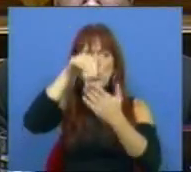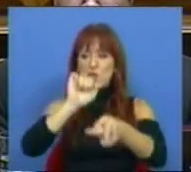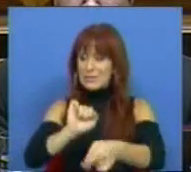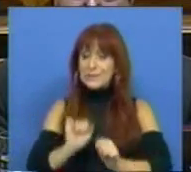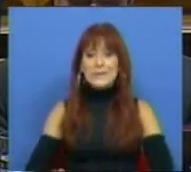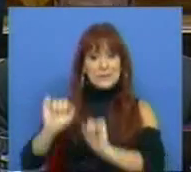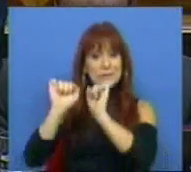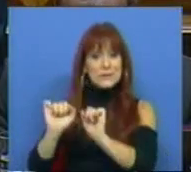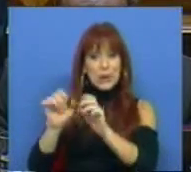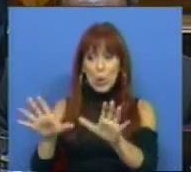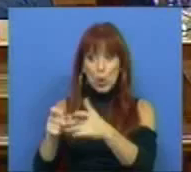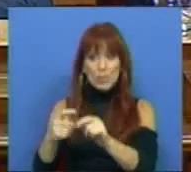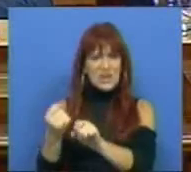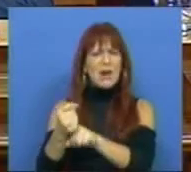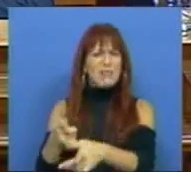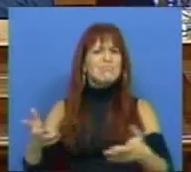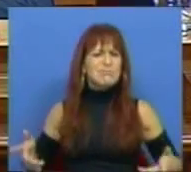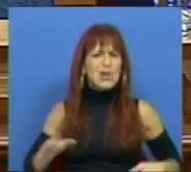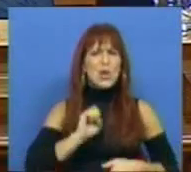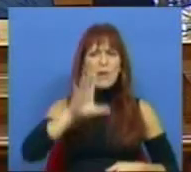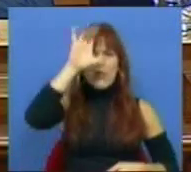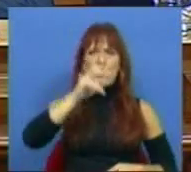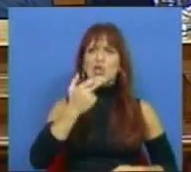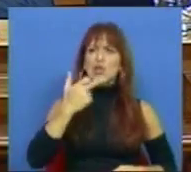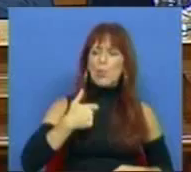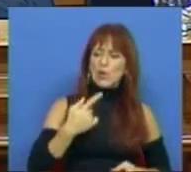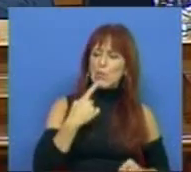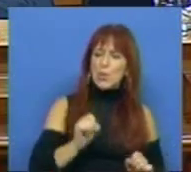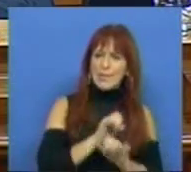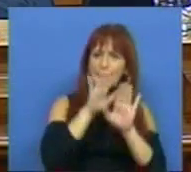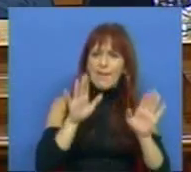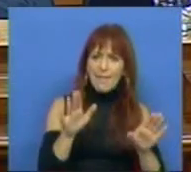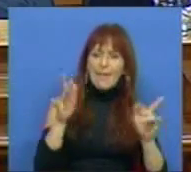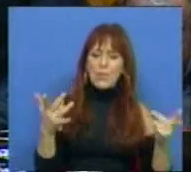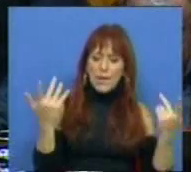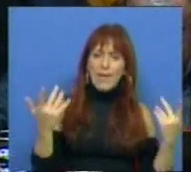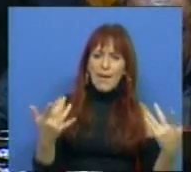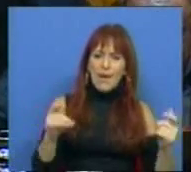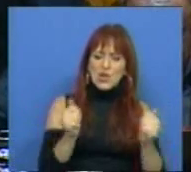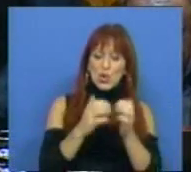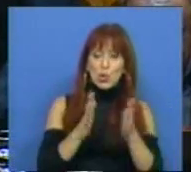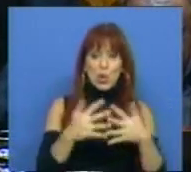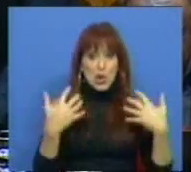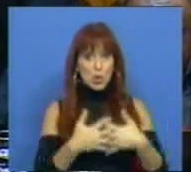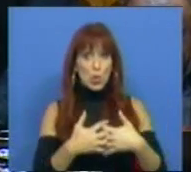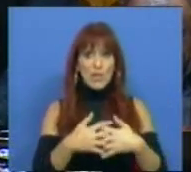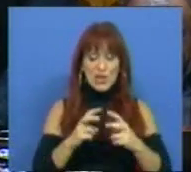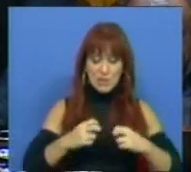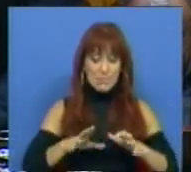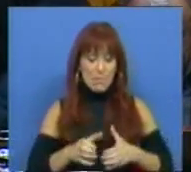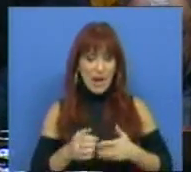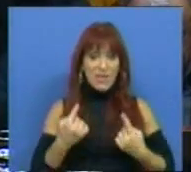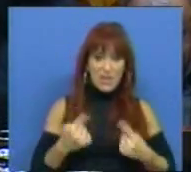desse grupo de trabalho? O Sr. Primeiro-Ministro respondeu de uma forma clara a todas as dúvidas que esta